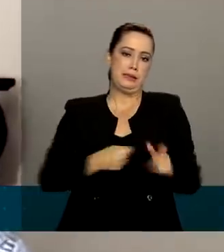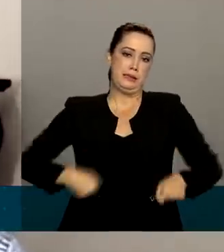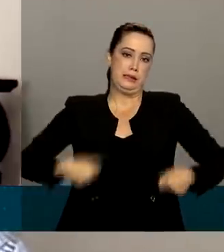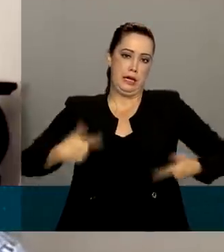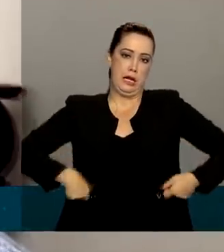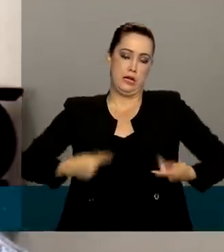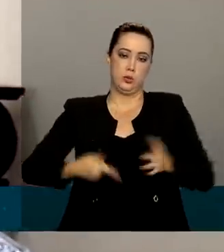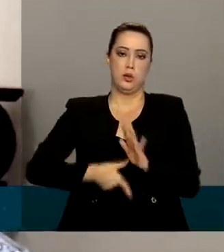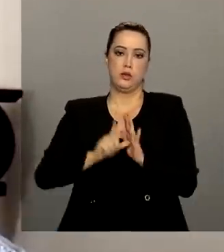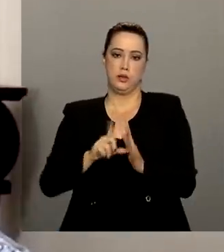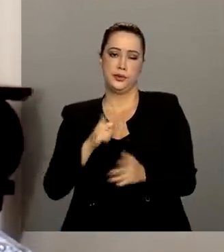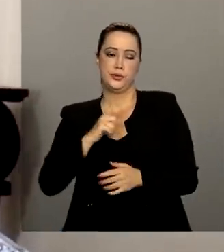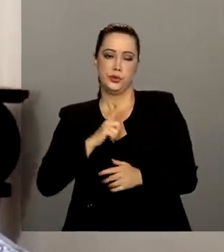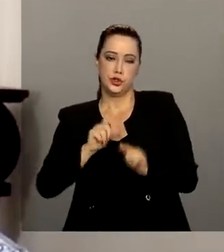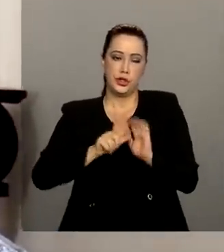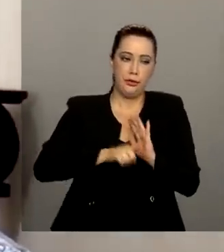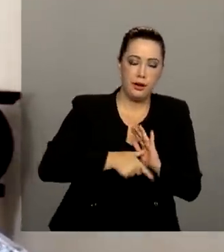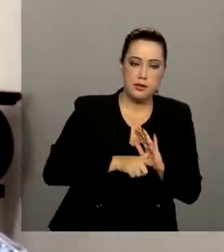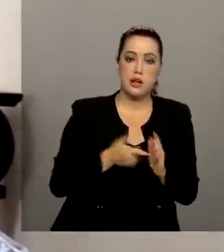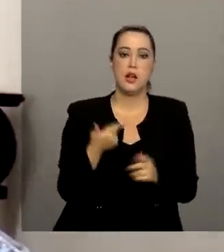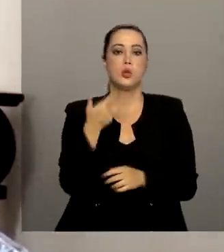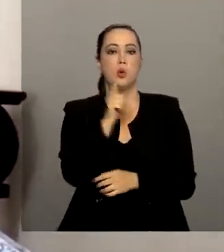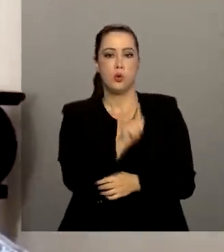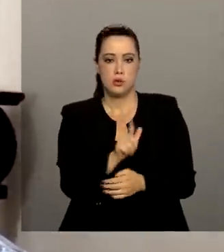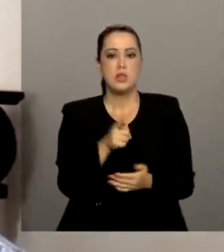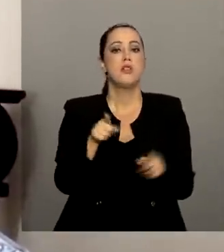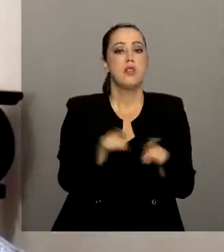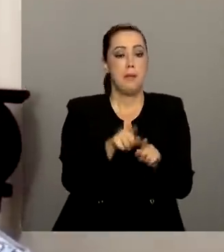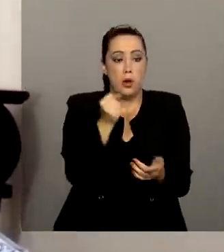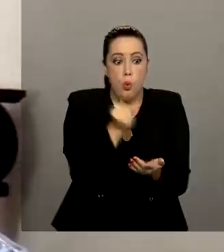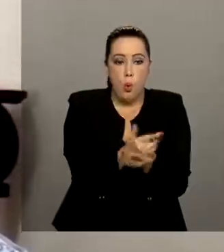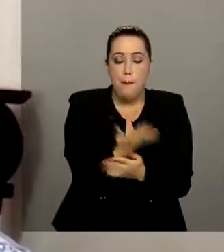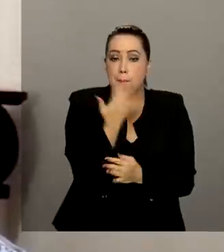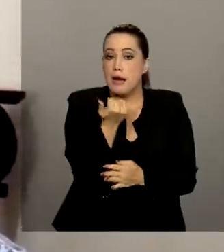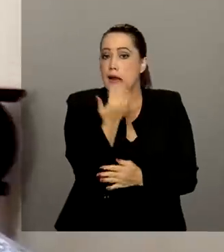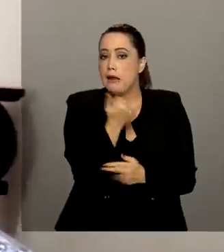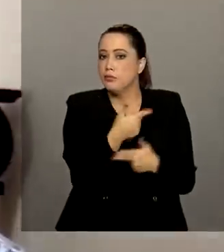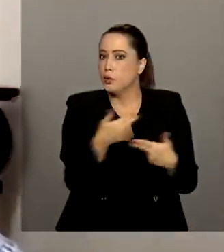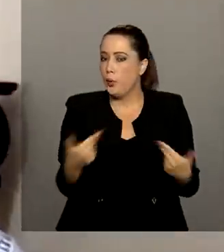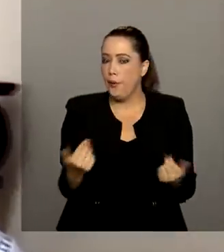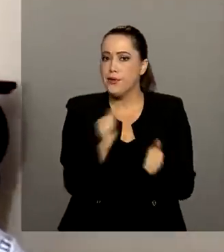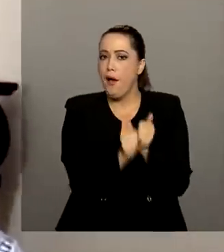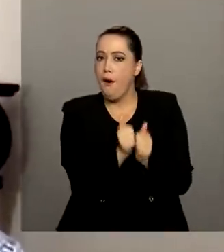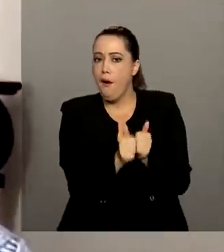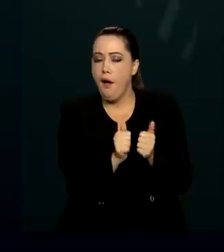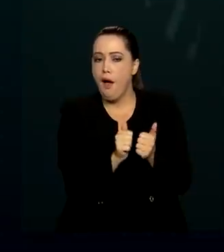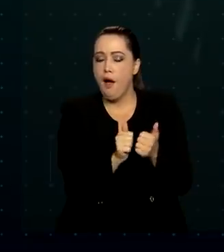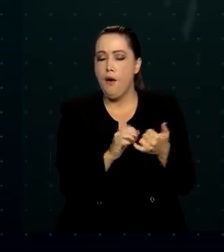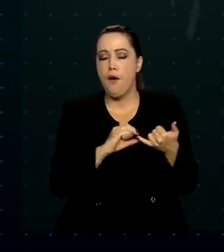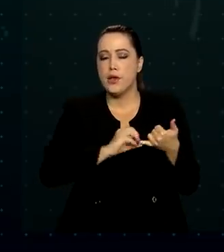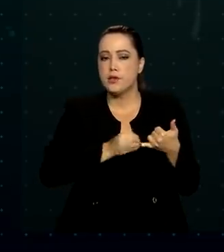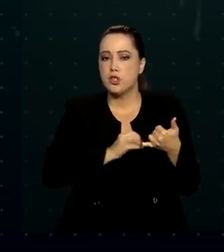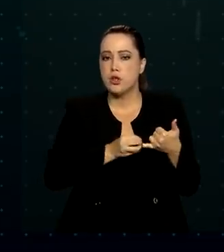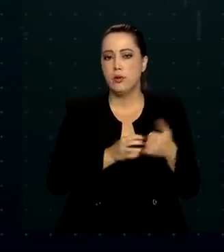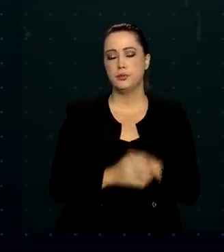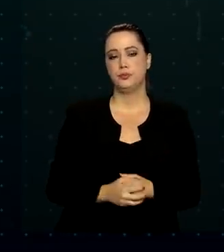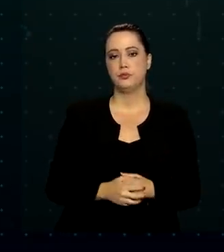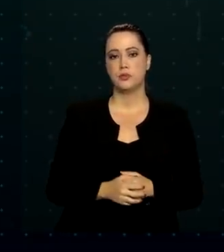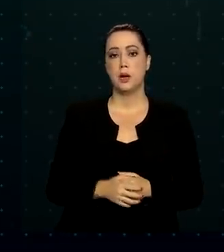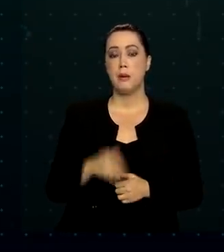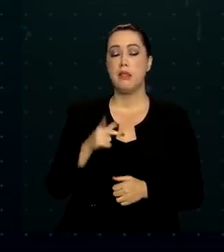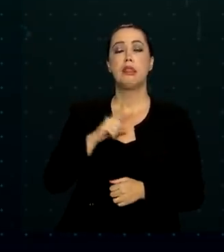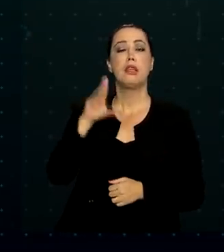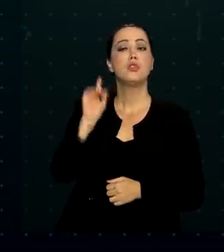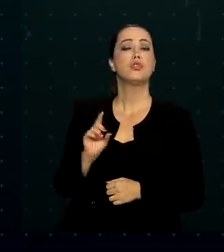estavam atrasadas, consegui comprar alimentação, arroz, feijão, essas coisas mais básicas. E quem tem direito?